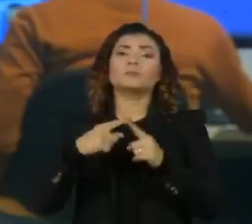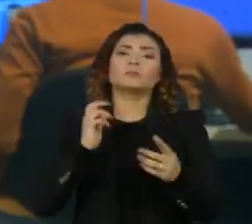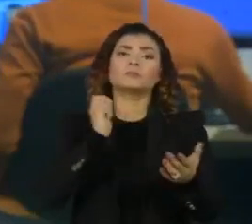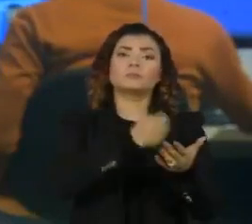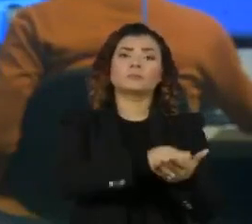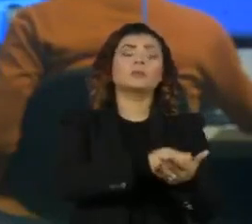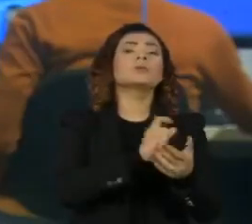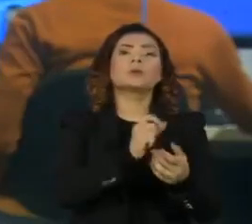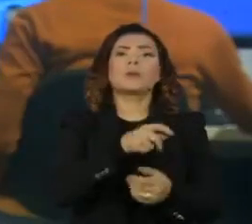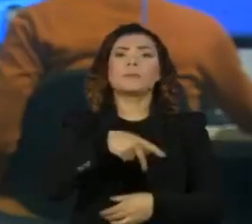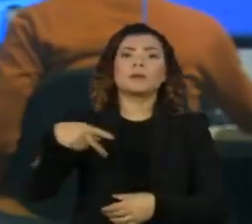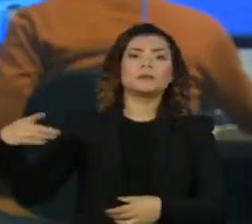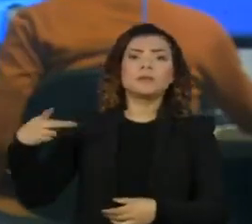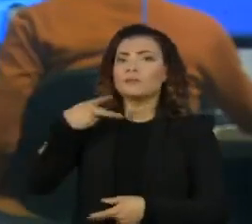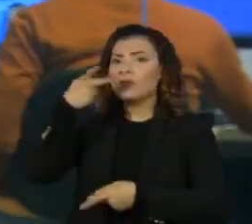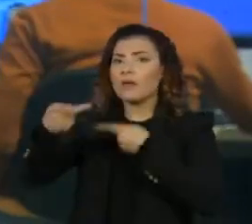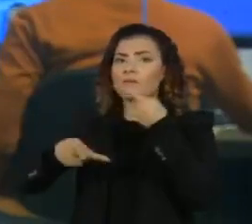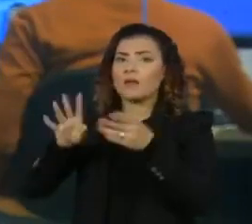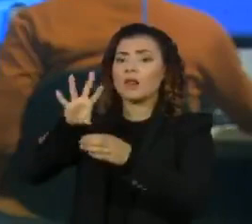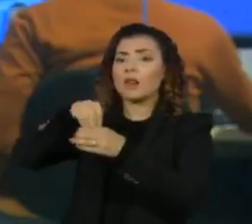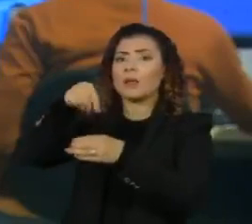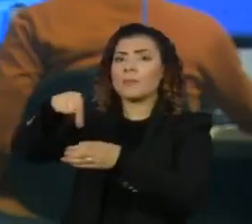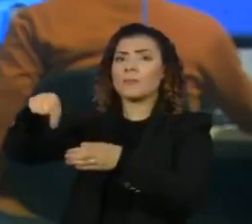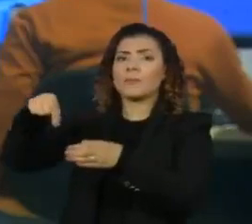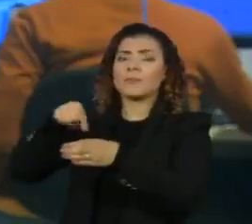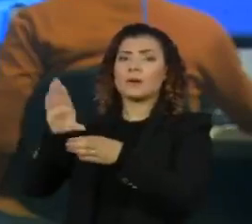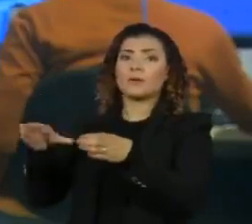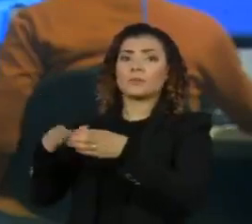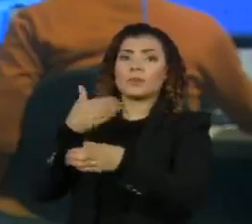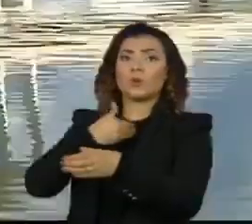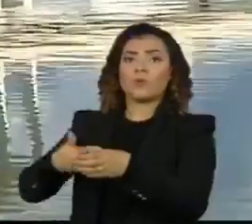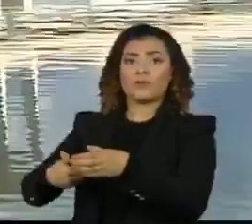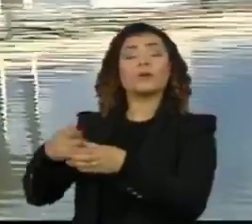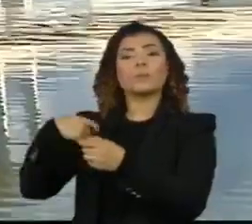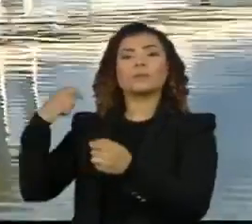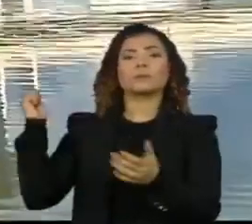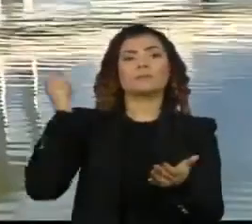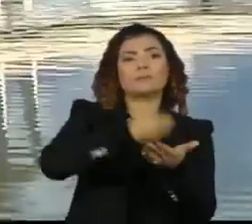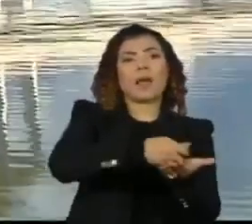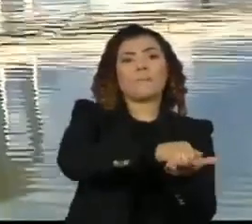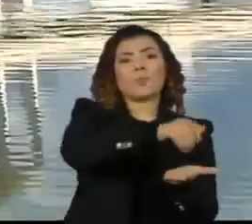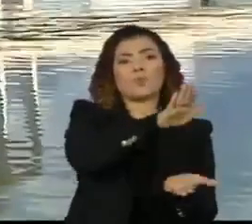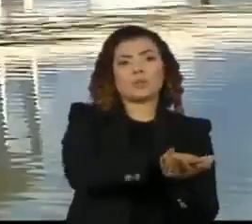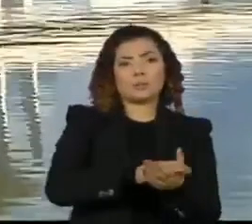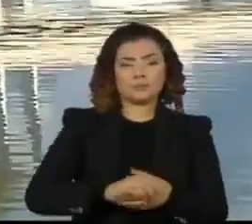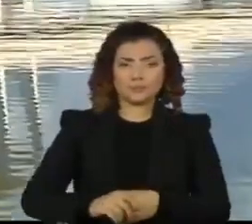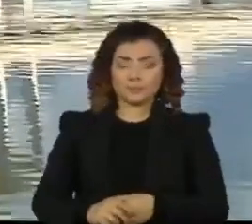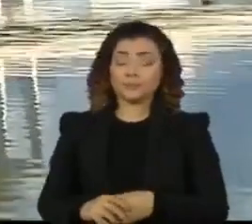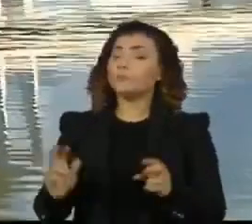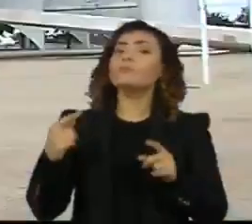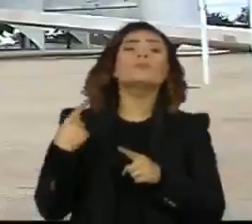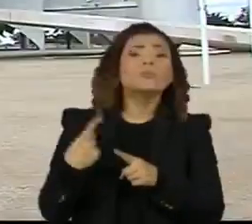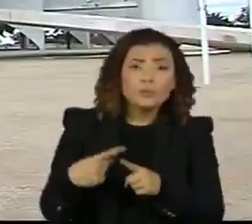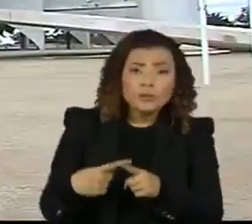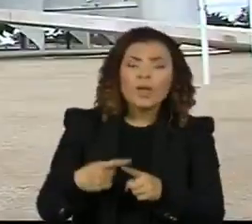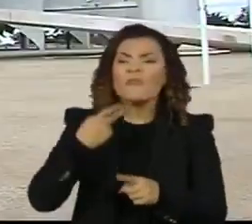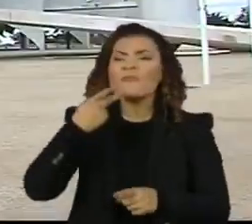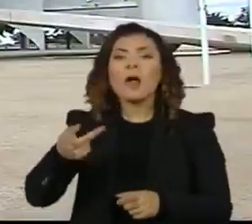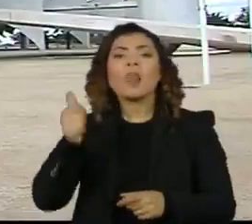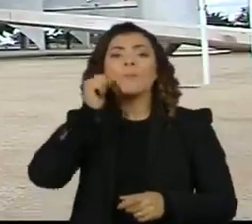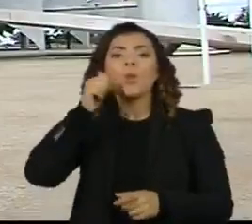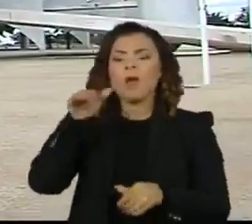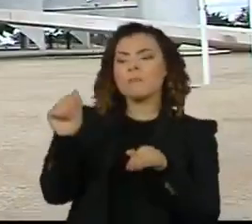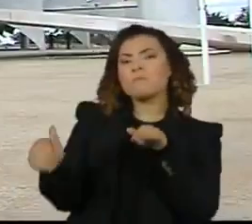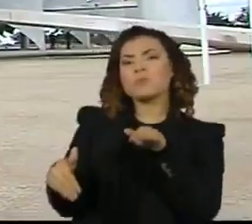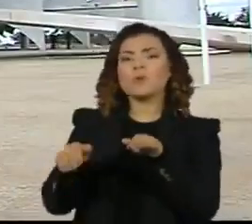declarações do presidente e de membros do primeiro escalão do governo. A multa se refere às declarações pejorativas